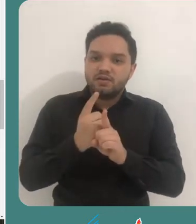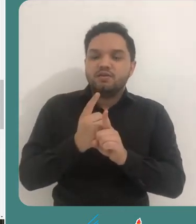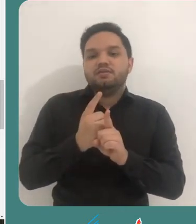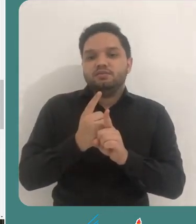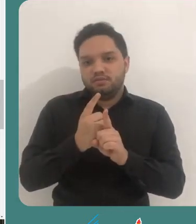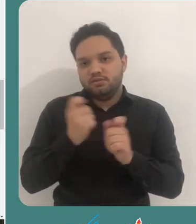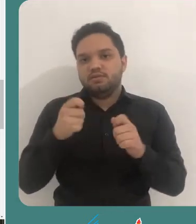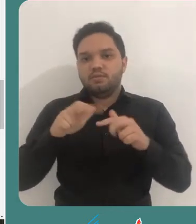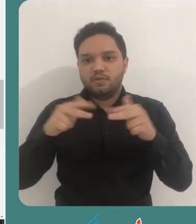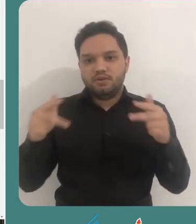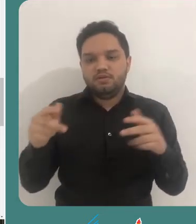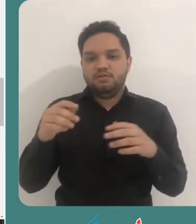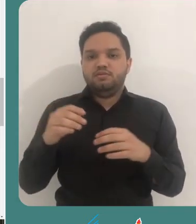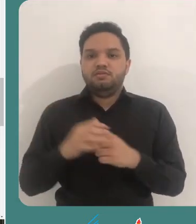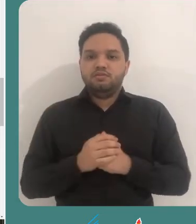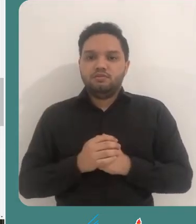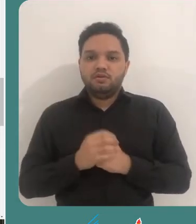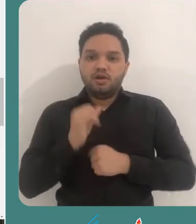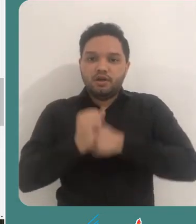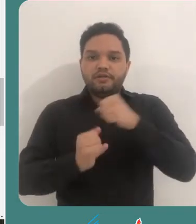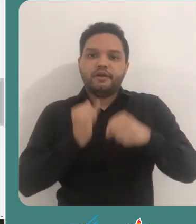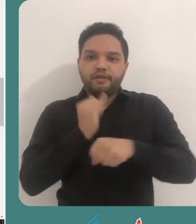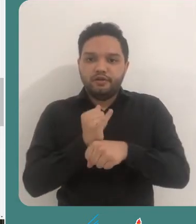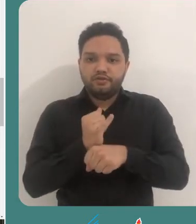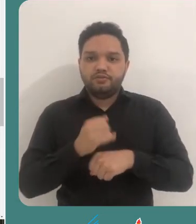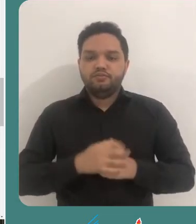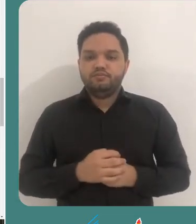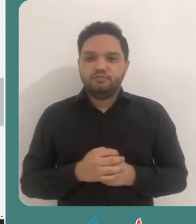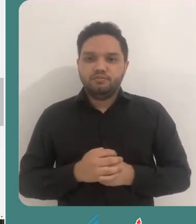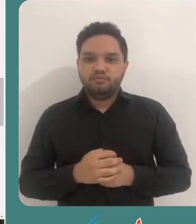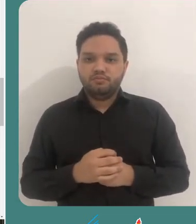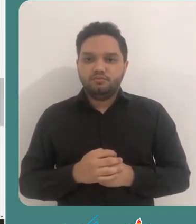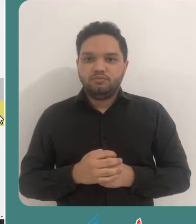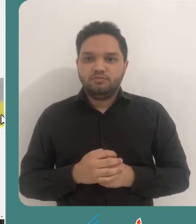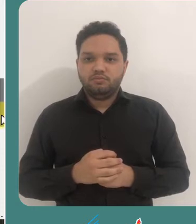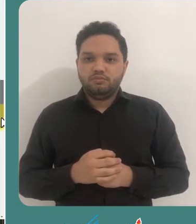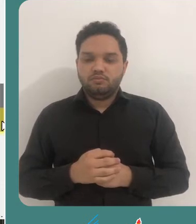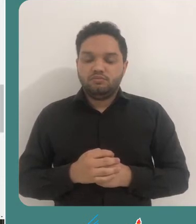capacidade de descoberta de seu material em mecanismos de buscas.